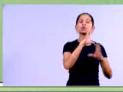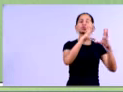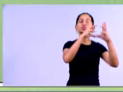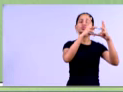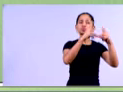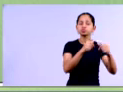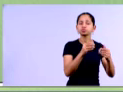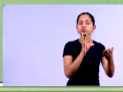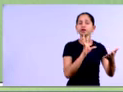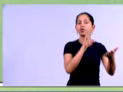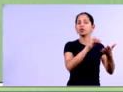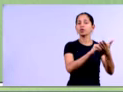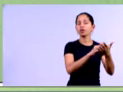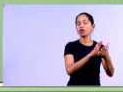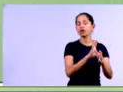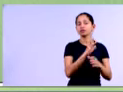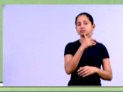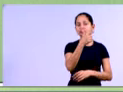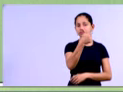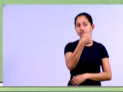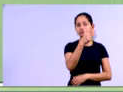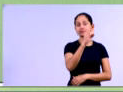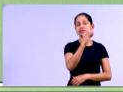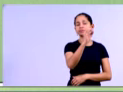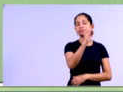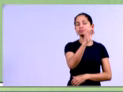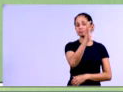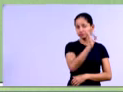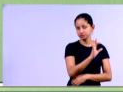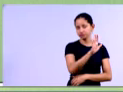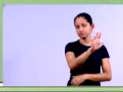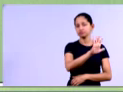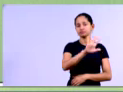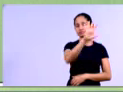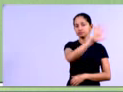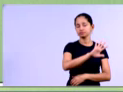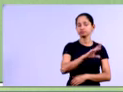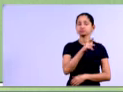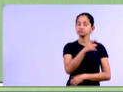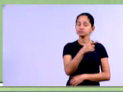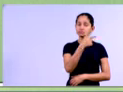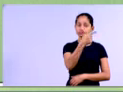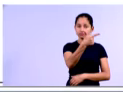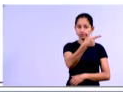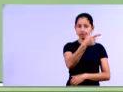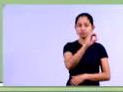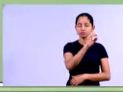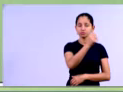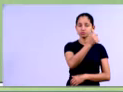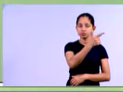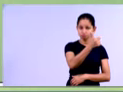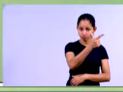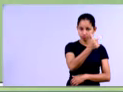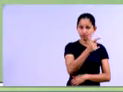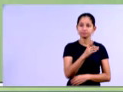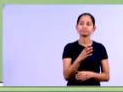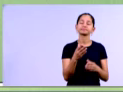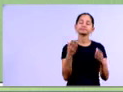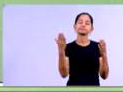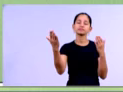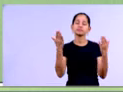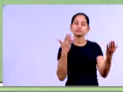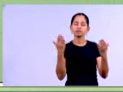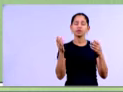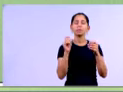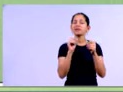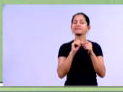vai ser, a ponta de partida é 2012, ok, gente? Vamos comparar 2012 com 2013, então vamos lá. Como é